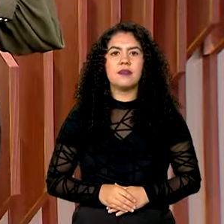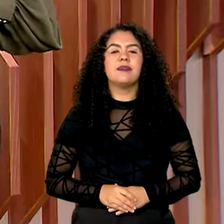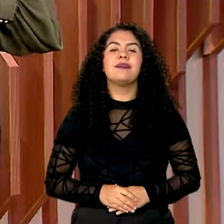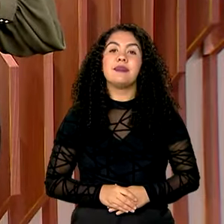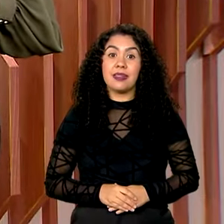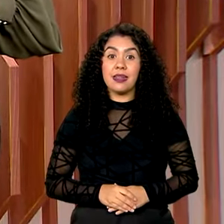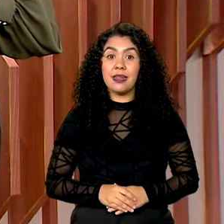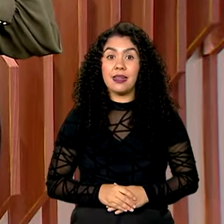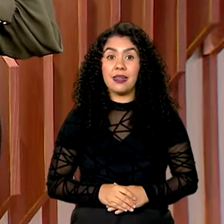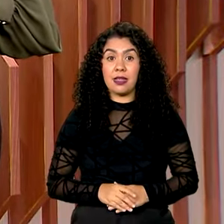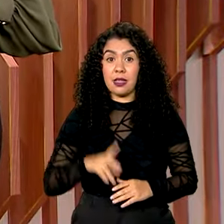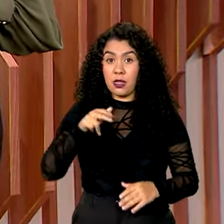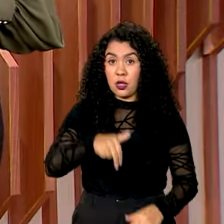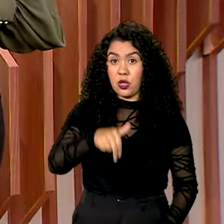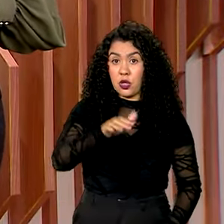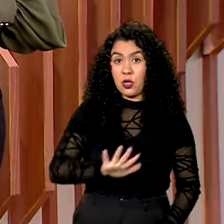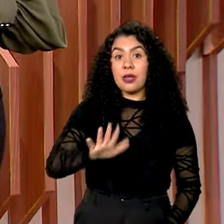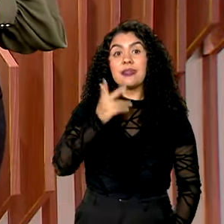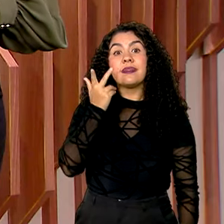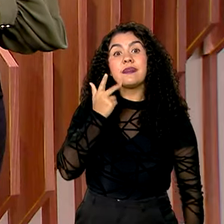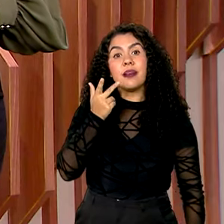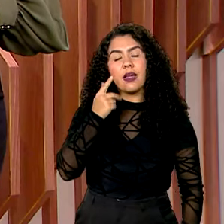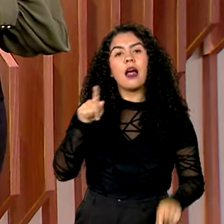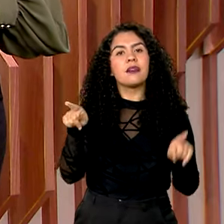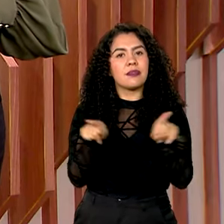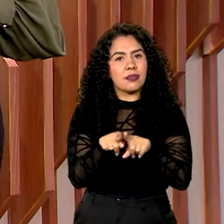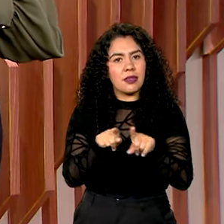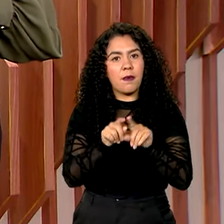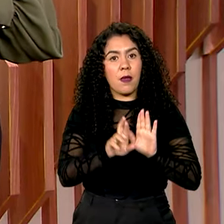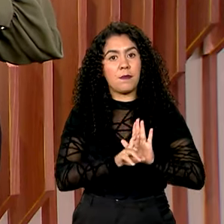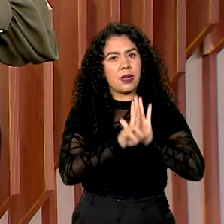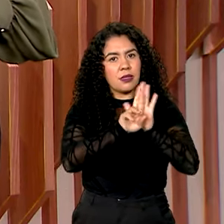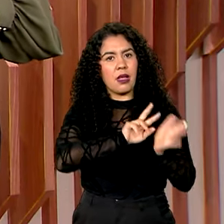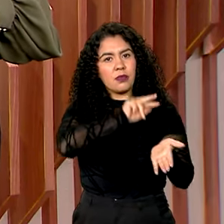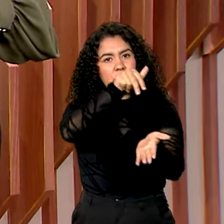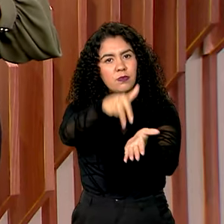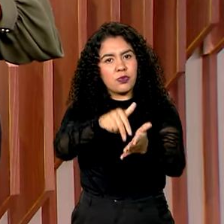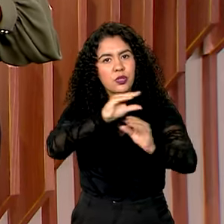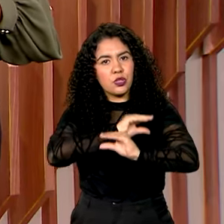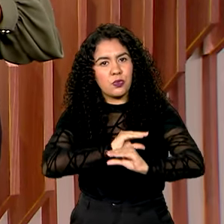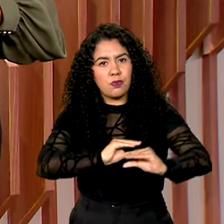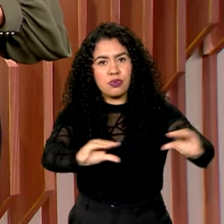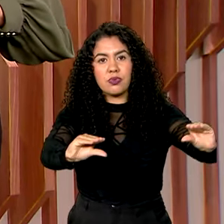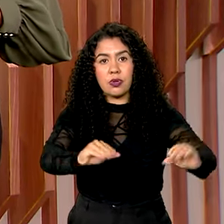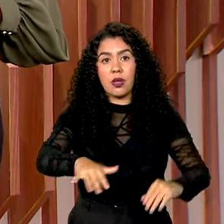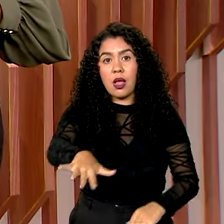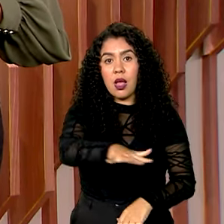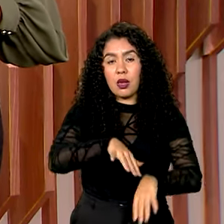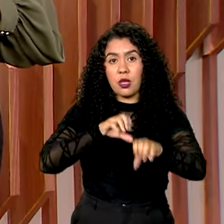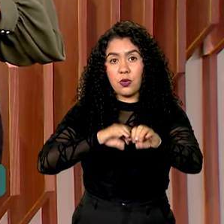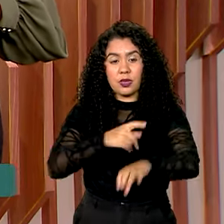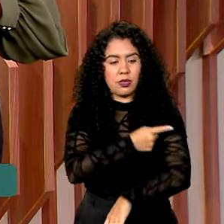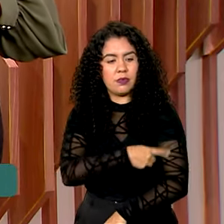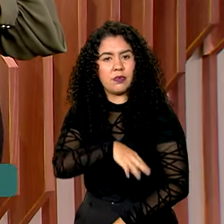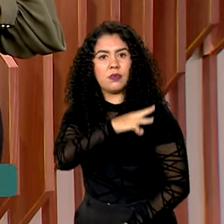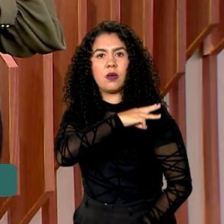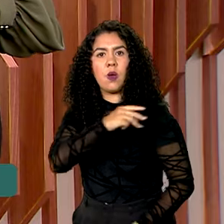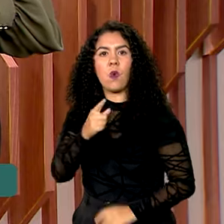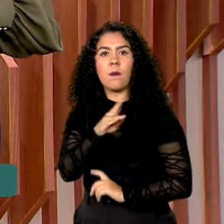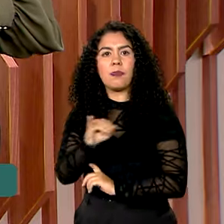E ainda pelo Nordeste, o Ceará recebeu investimentos na educação básica, um bilhão de reais do novo programa de